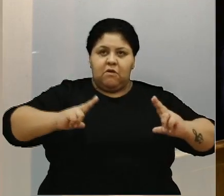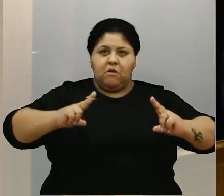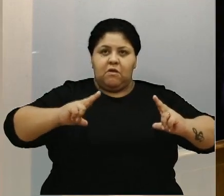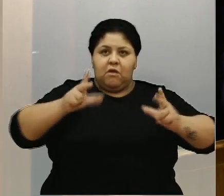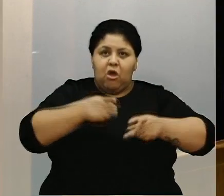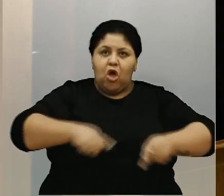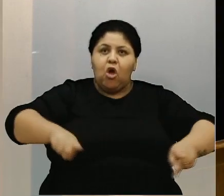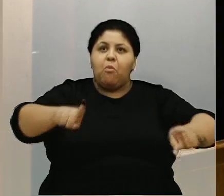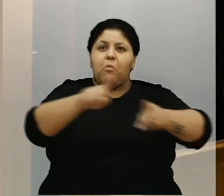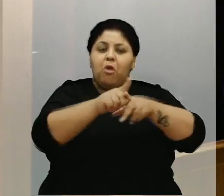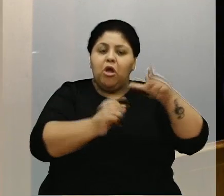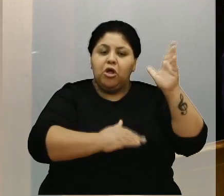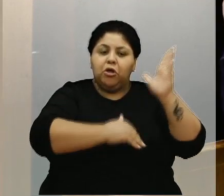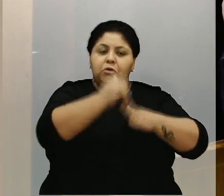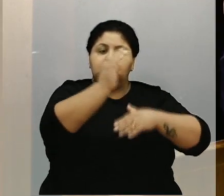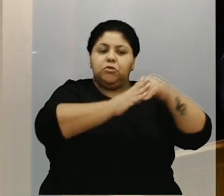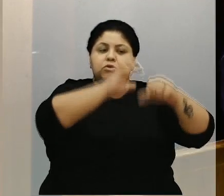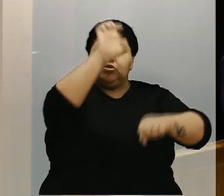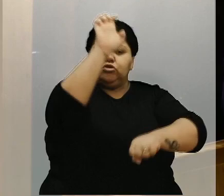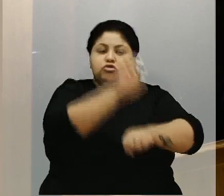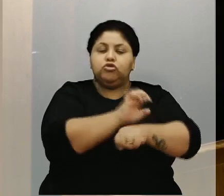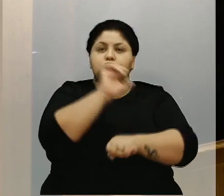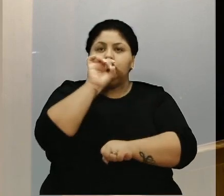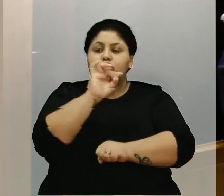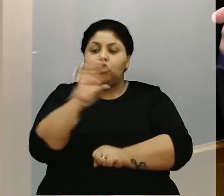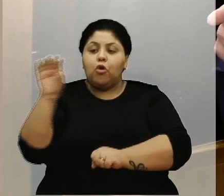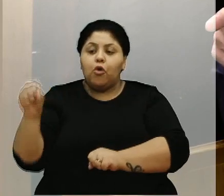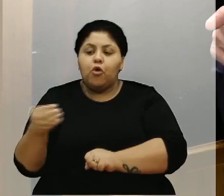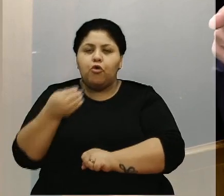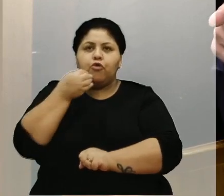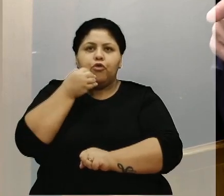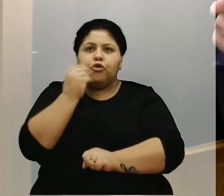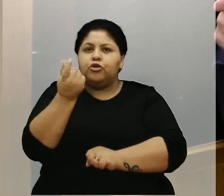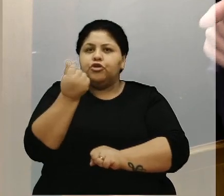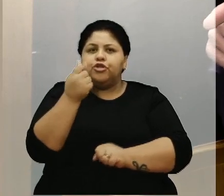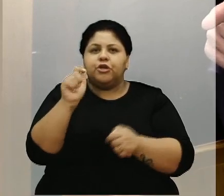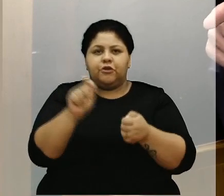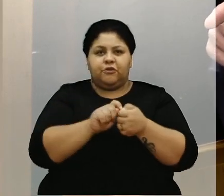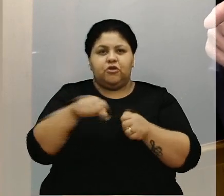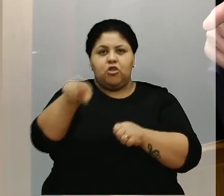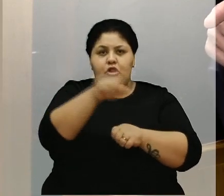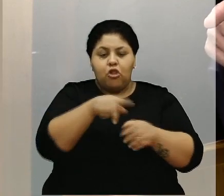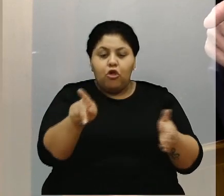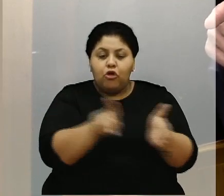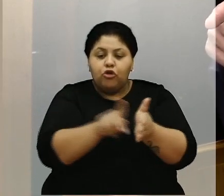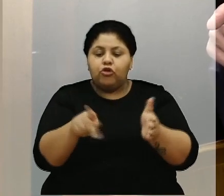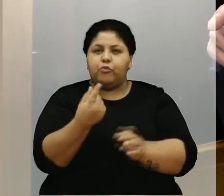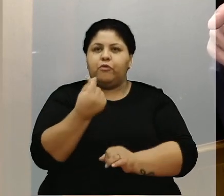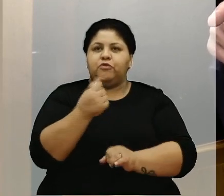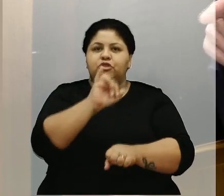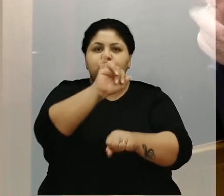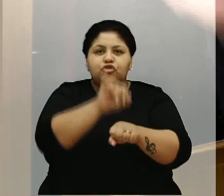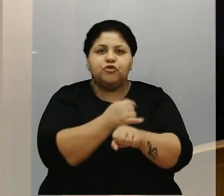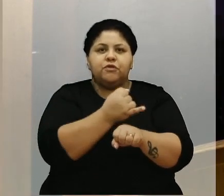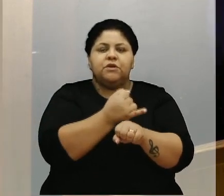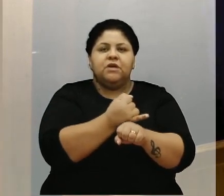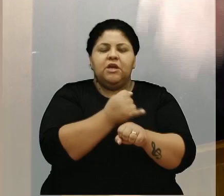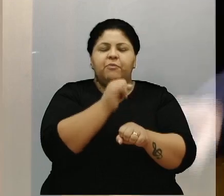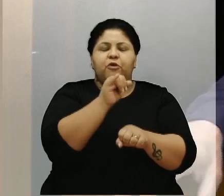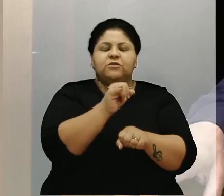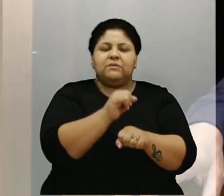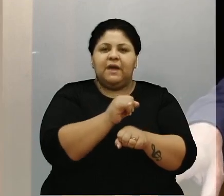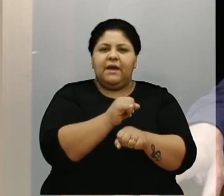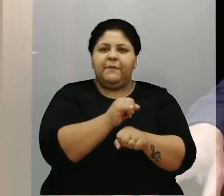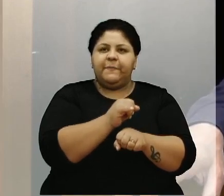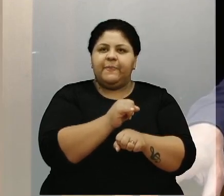Estado. A gente só quer possibilidade e dinheiro para fazer isso. O nosso próprio dinheiro dos impostos. Não é dinheiro de um